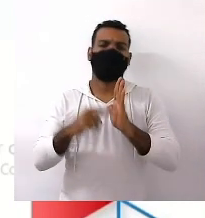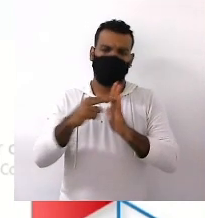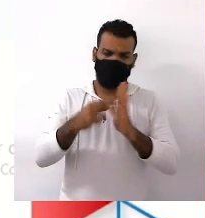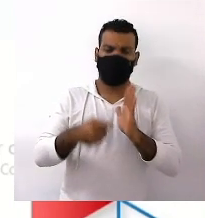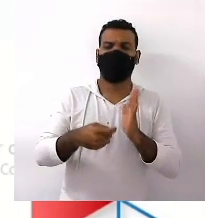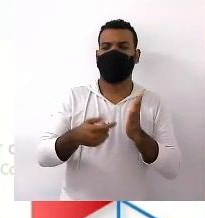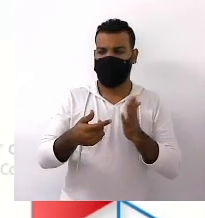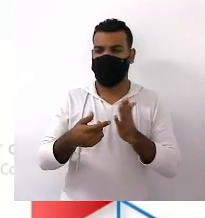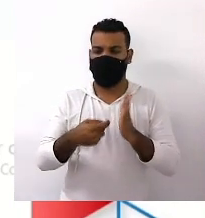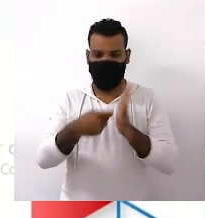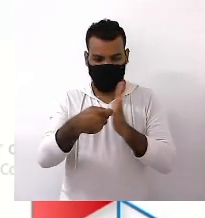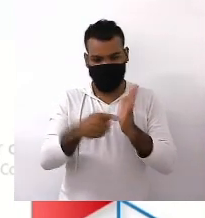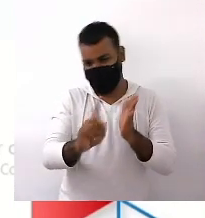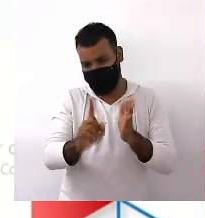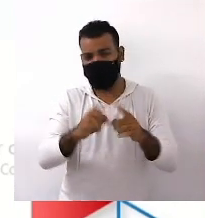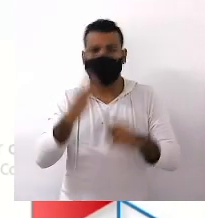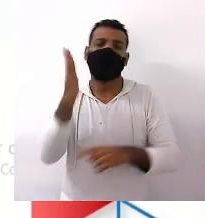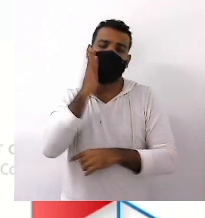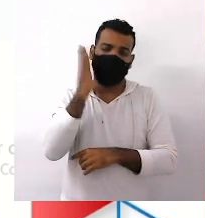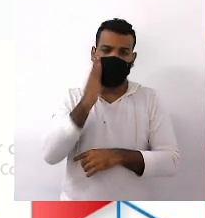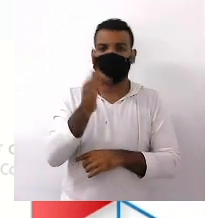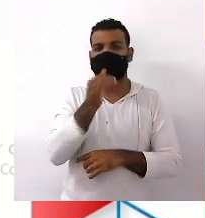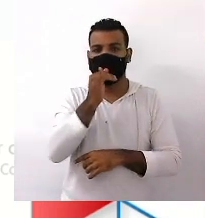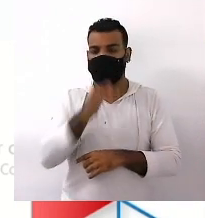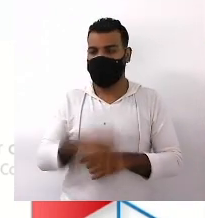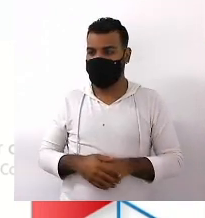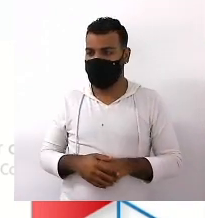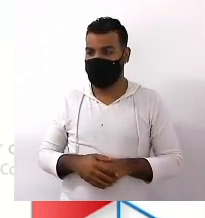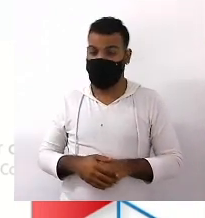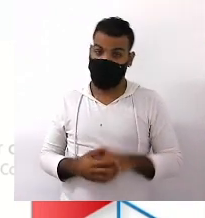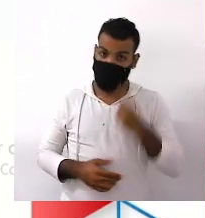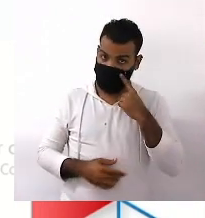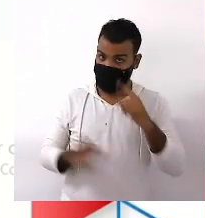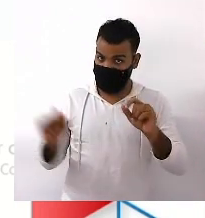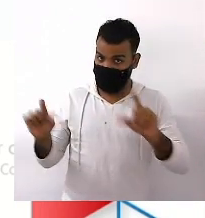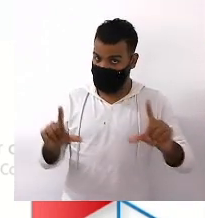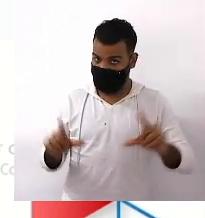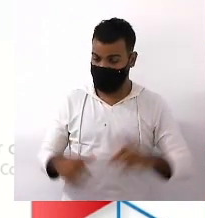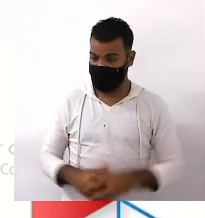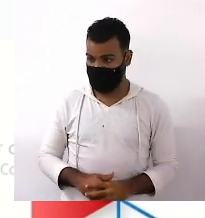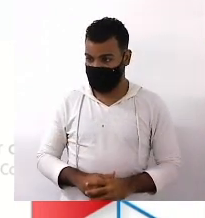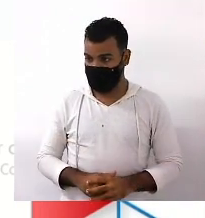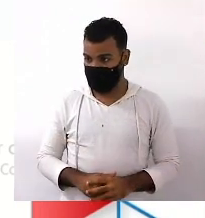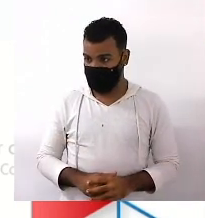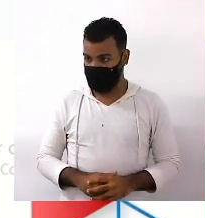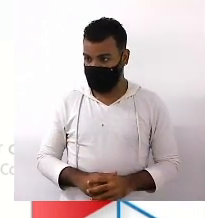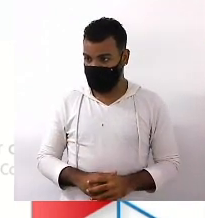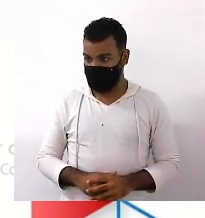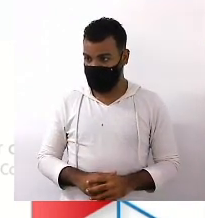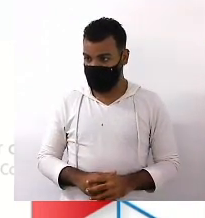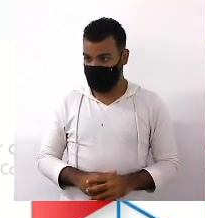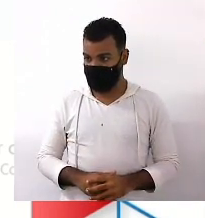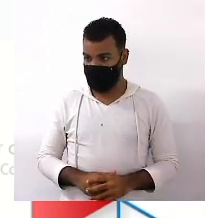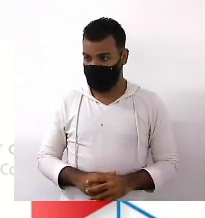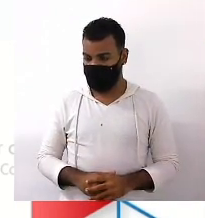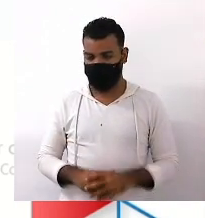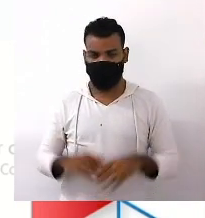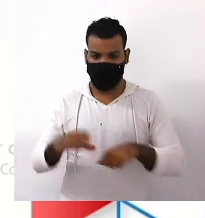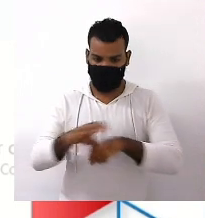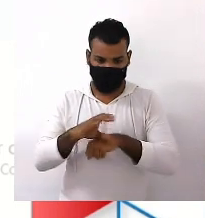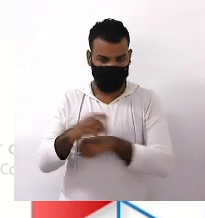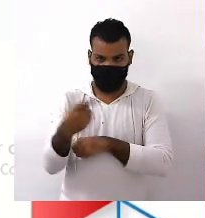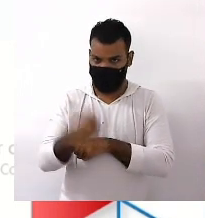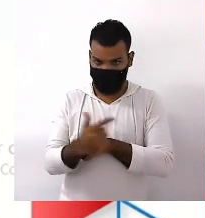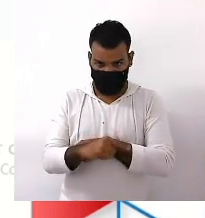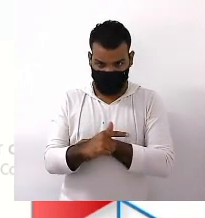todo mundo sabe Por exemplo Olha aí no slide Essas observações São normas Que não estão Na constituição Que